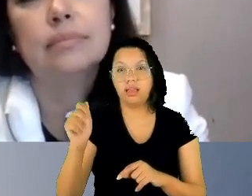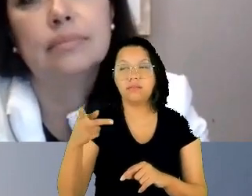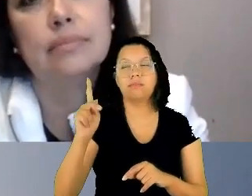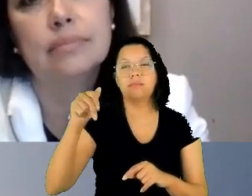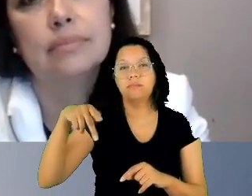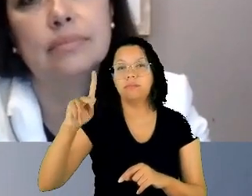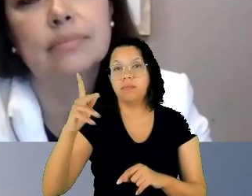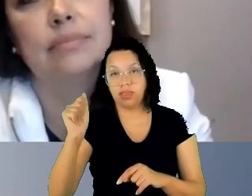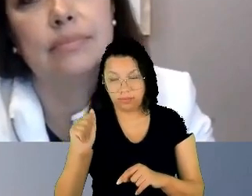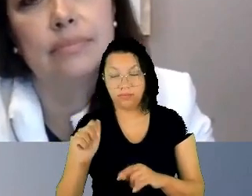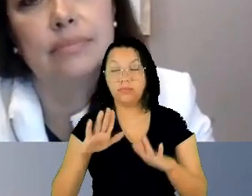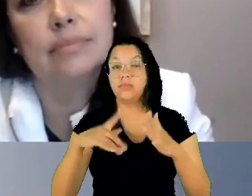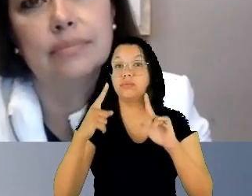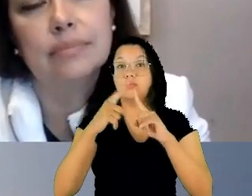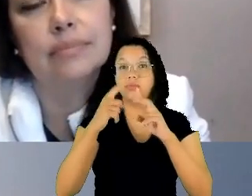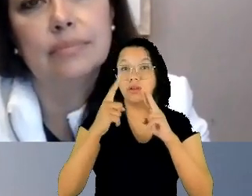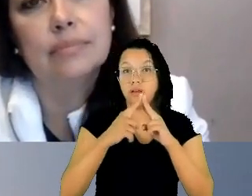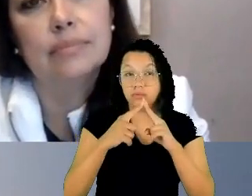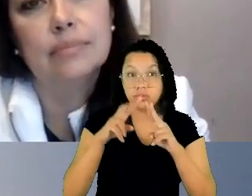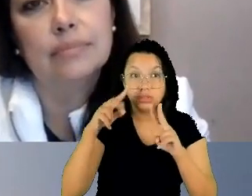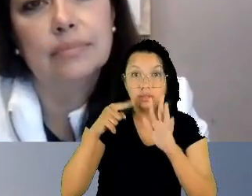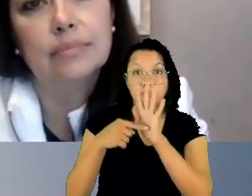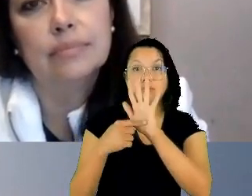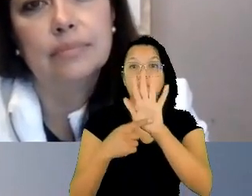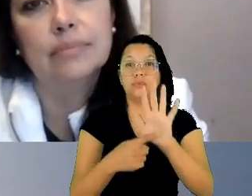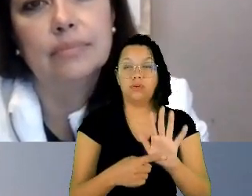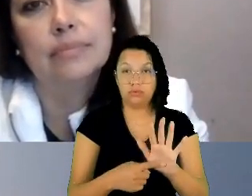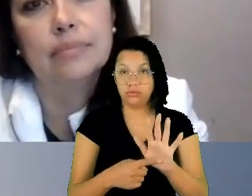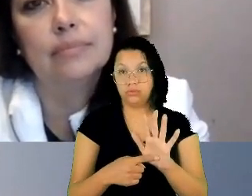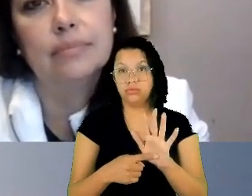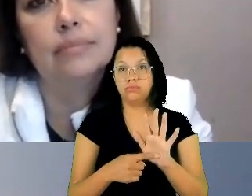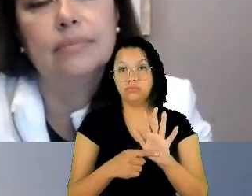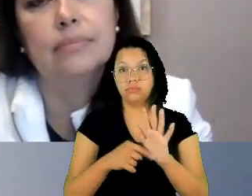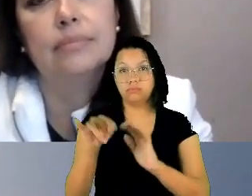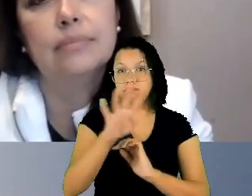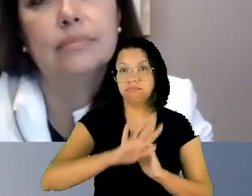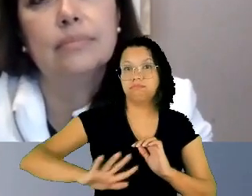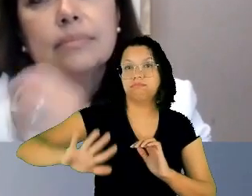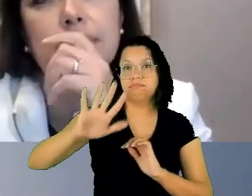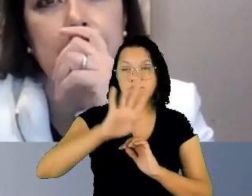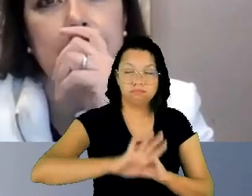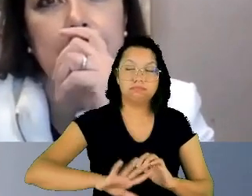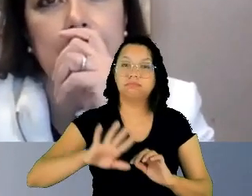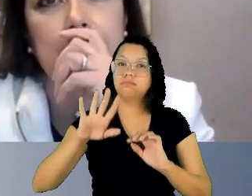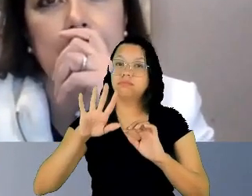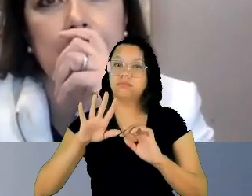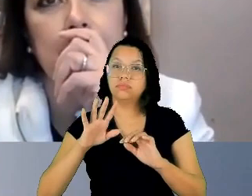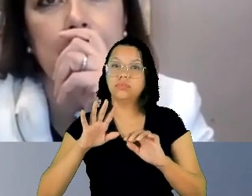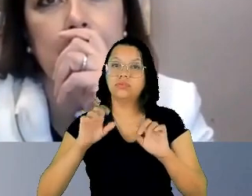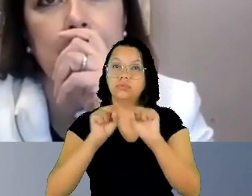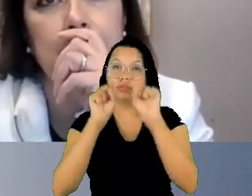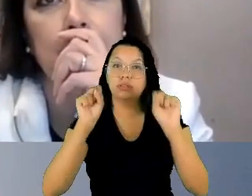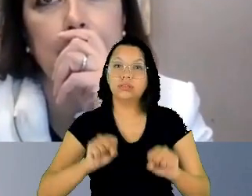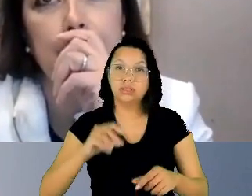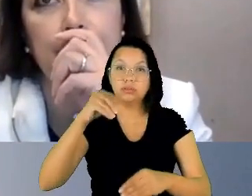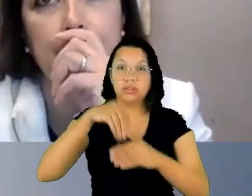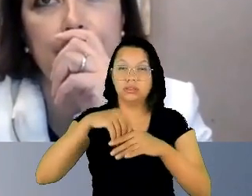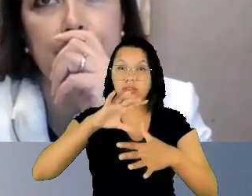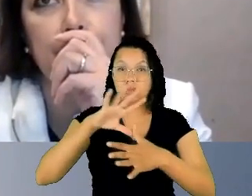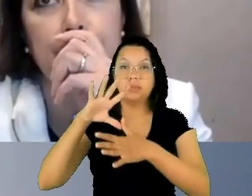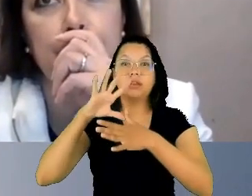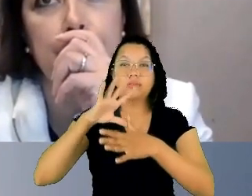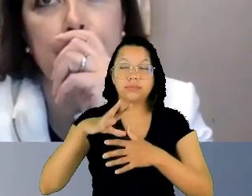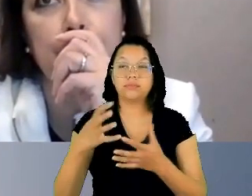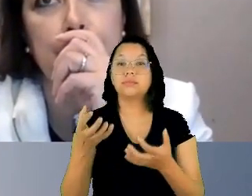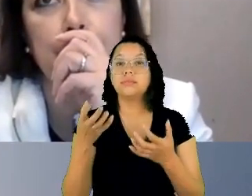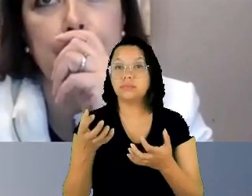aí, eu diria, uma dimensão singular do sistema interamericano e que buscam assegurar o direito de todas nós